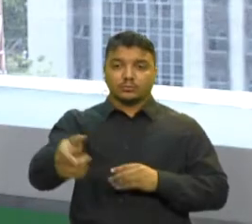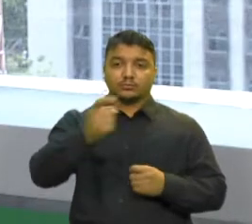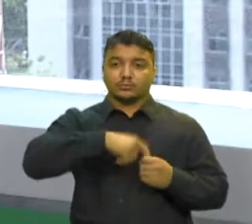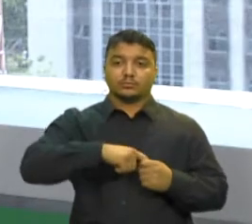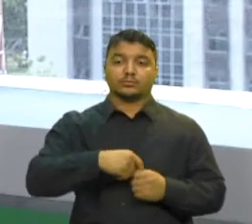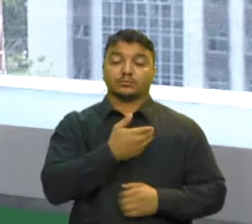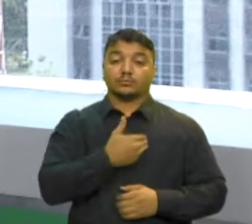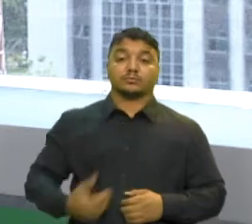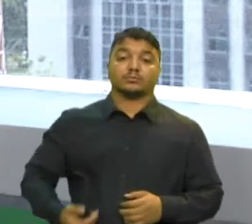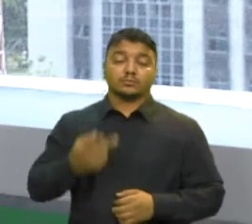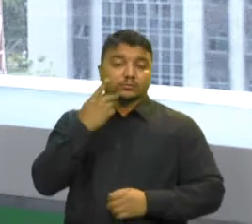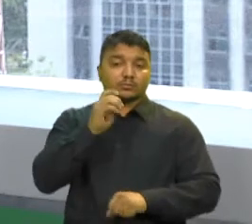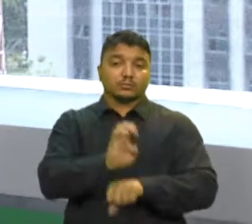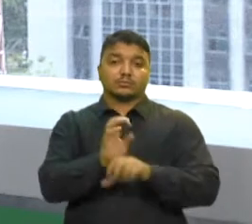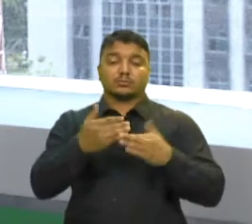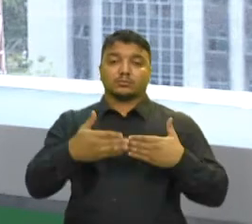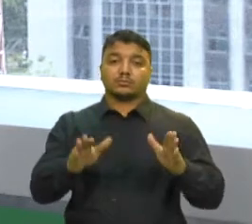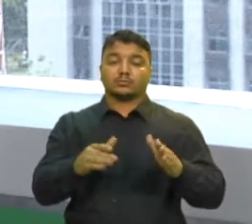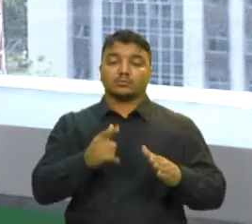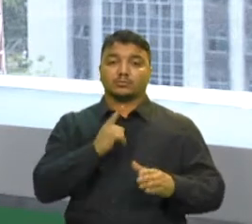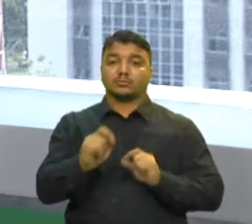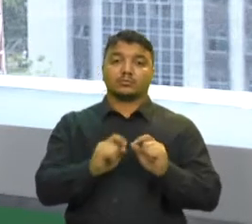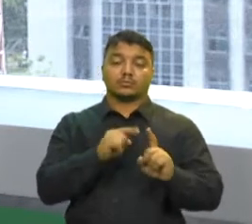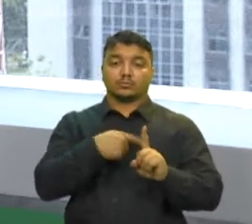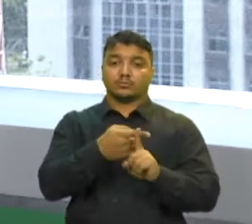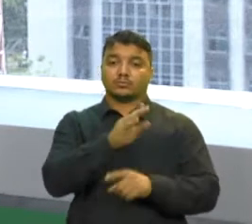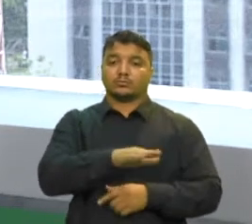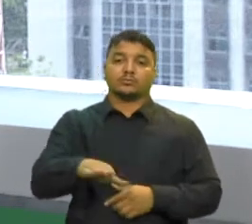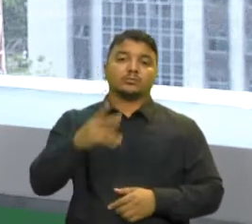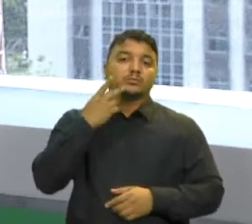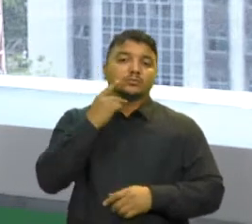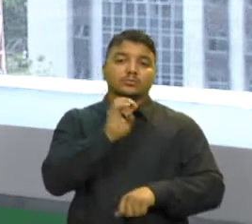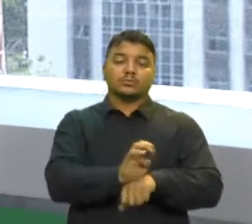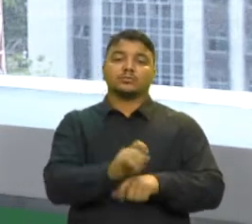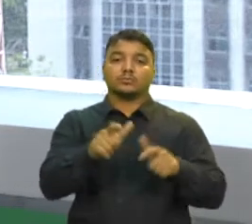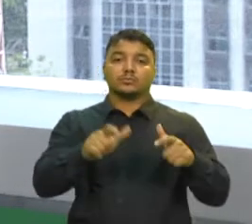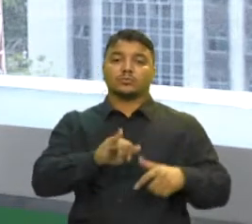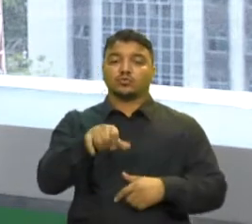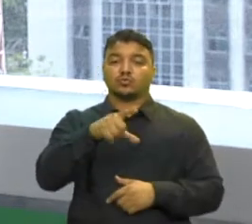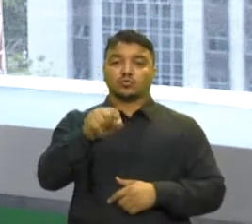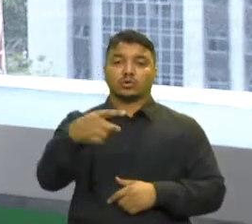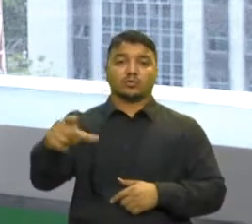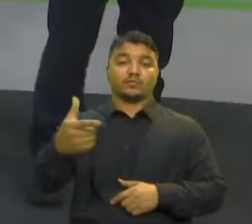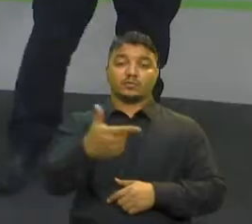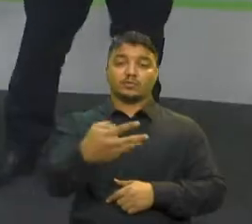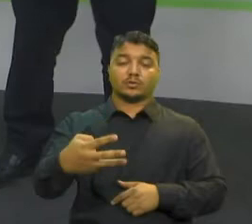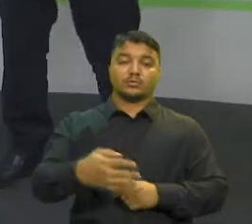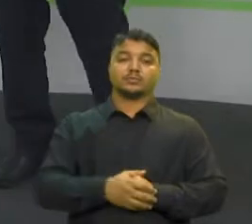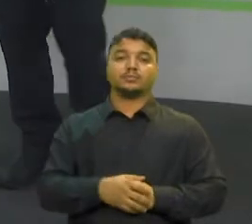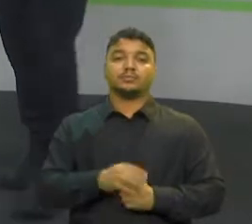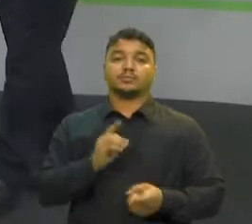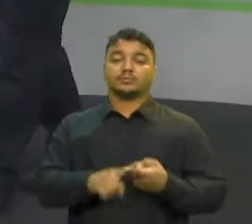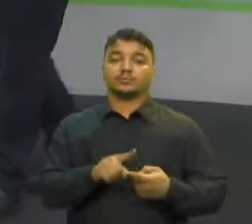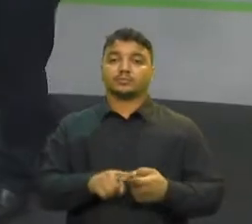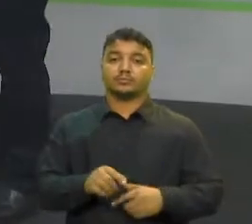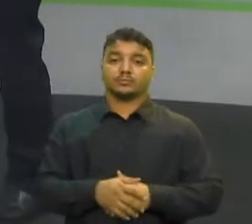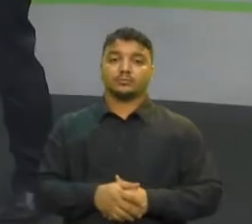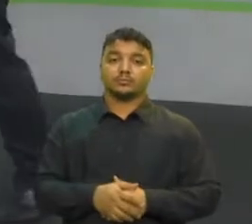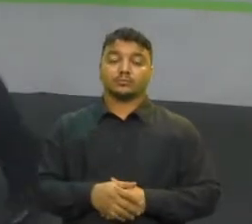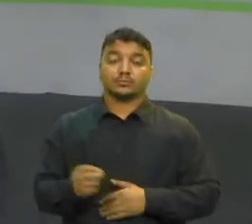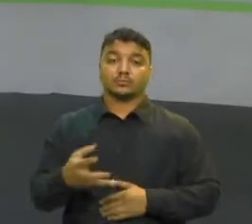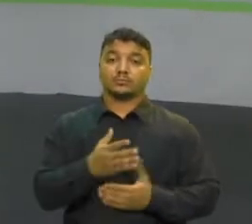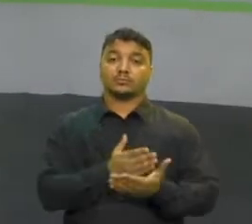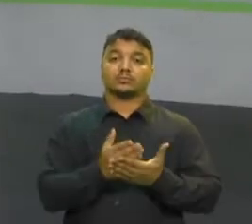Governo do Estado inaugura o Complexo Mais Infância Ceará No bairro João 23 E ainda A nova etapa do